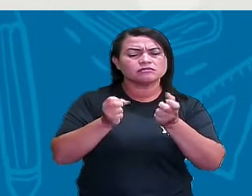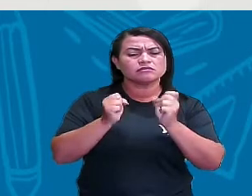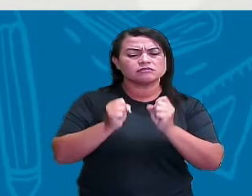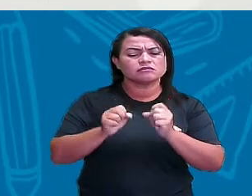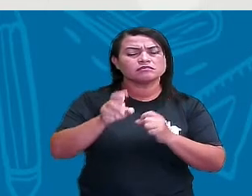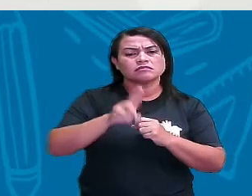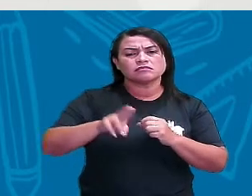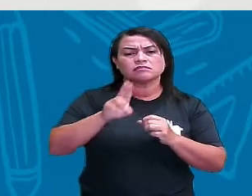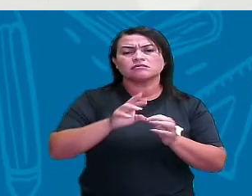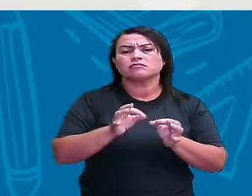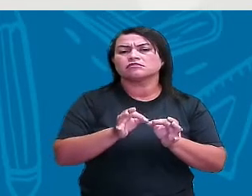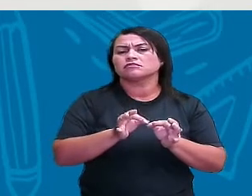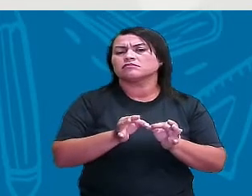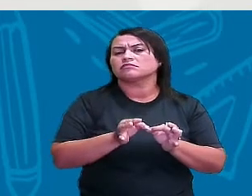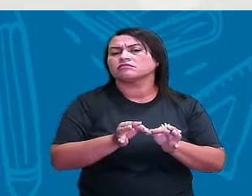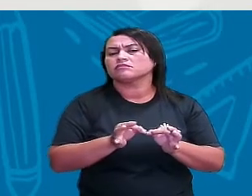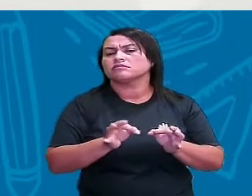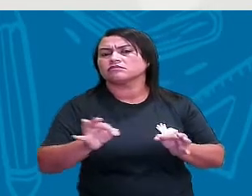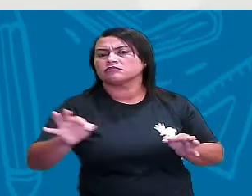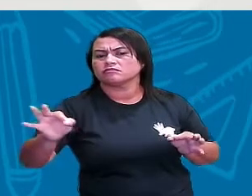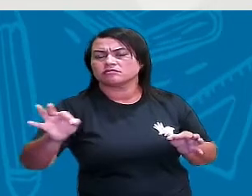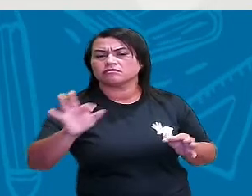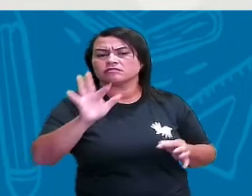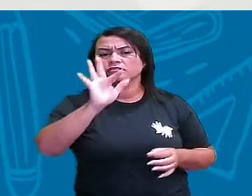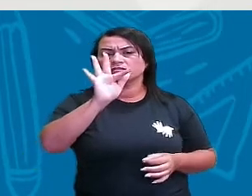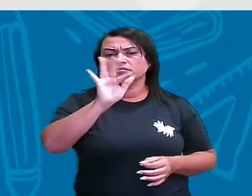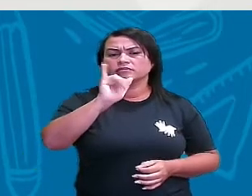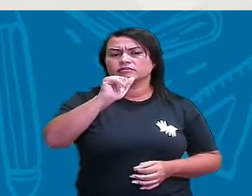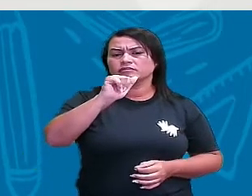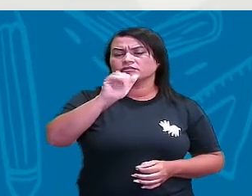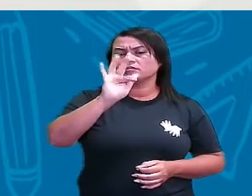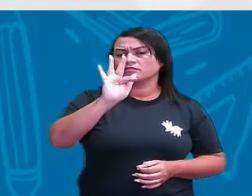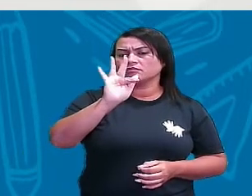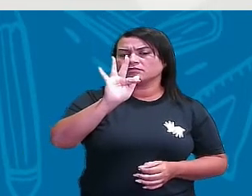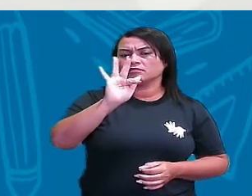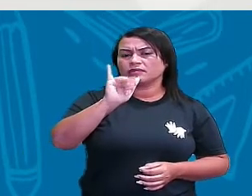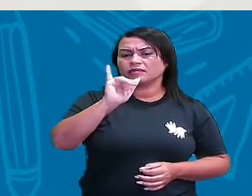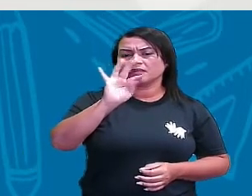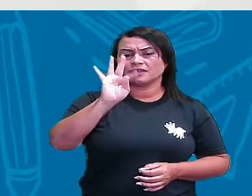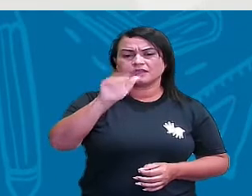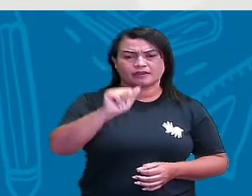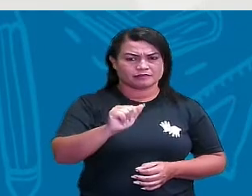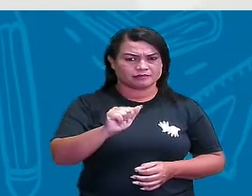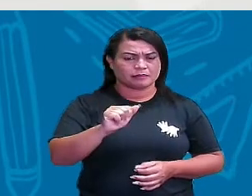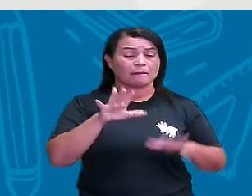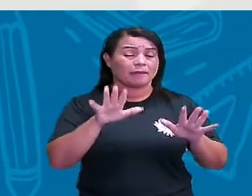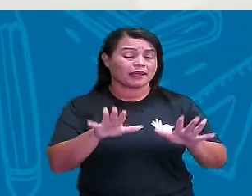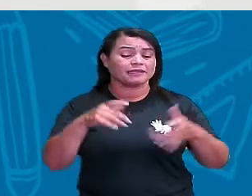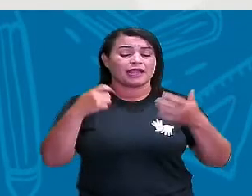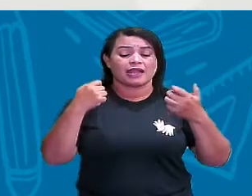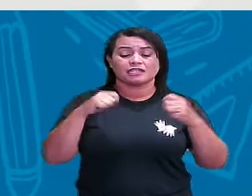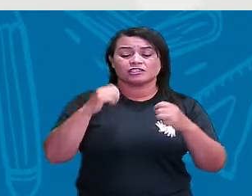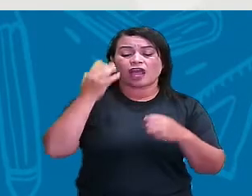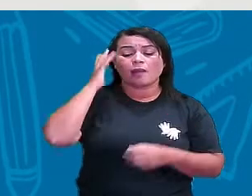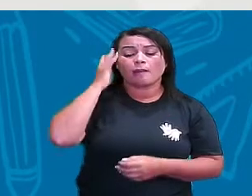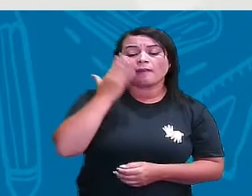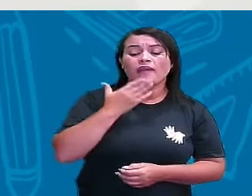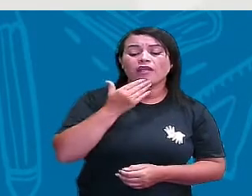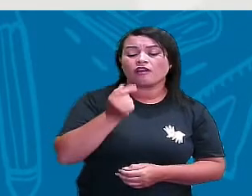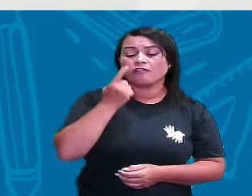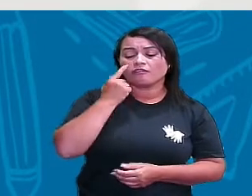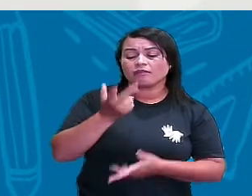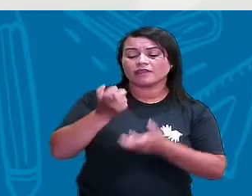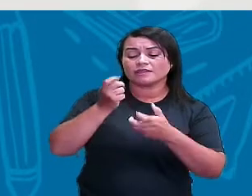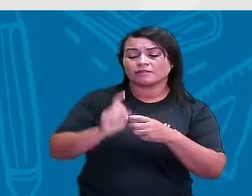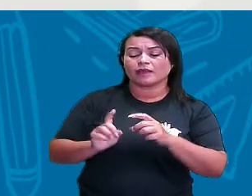uma fita para medir o tamanho da escada, mas aí preferiram usar o tamanho da menina, tá